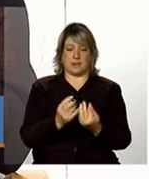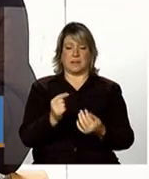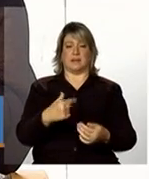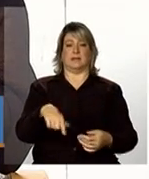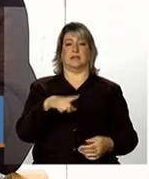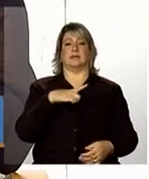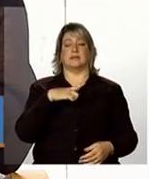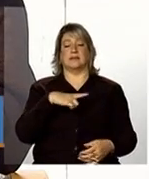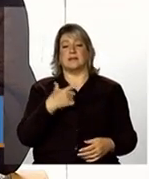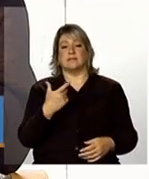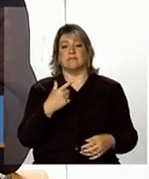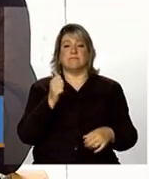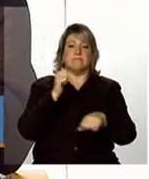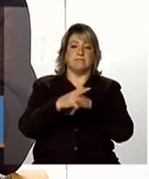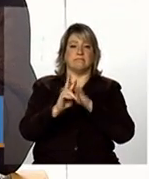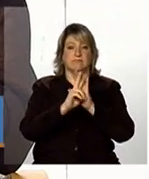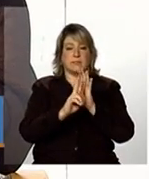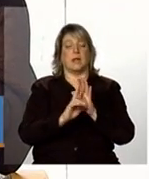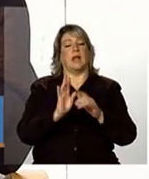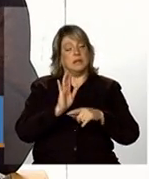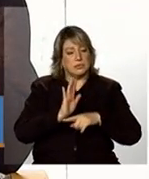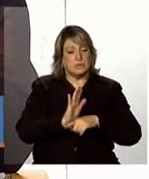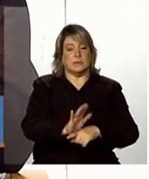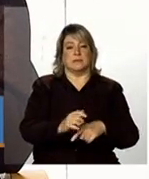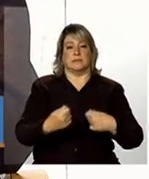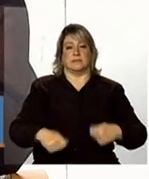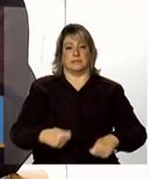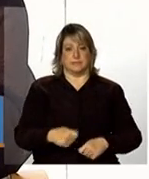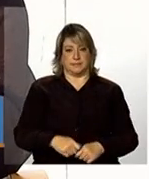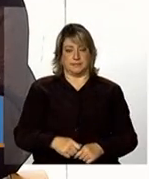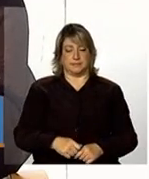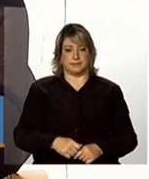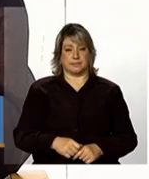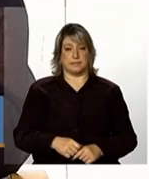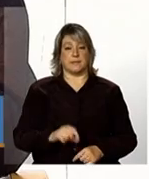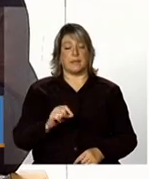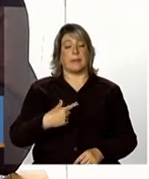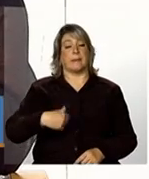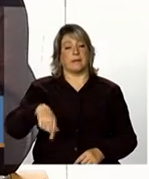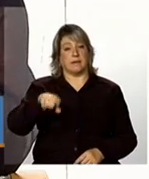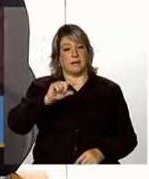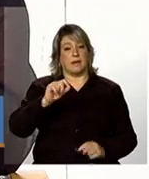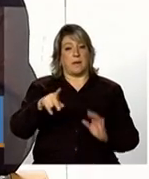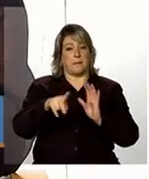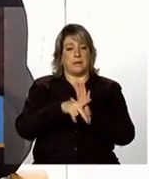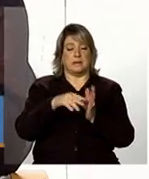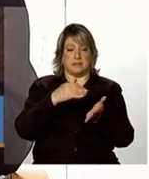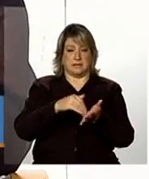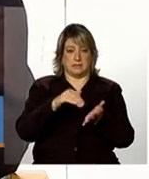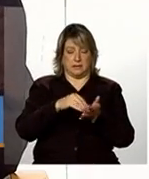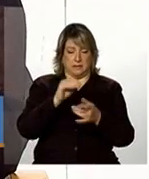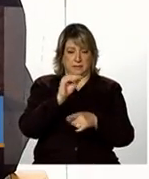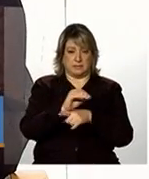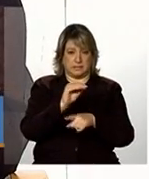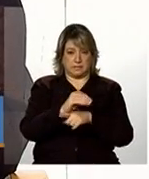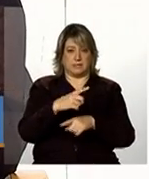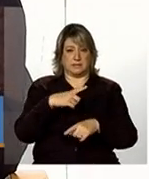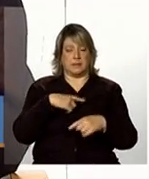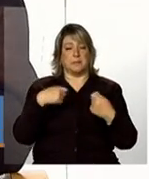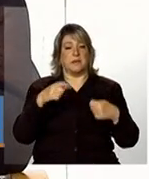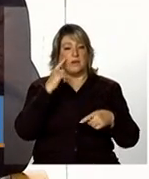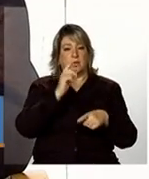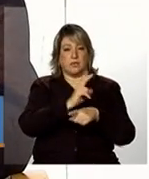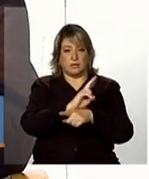em descumprimento de condicionalidades outra coisa é a própria Secretaria de Assistência deve compartilhar o conteúdo dessa instrução